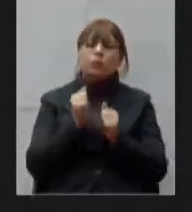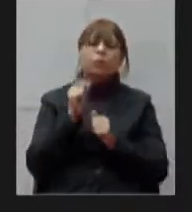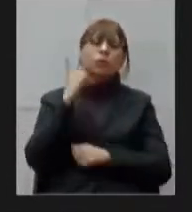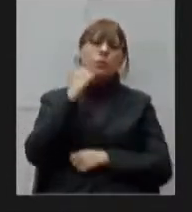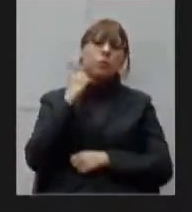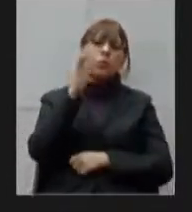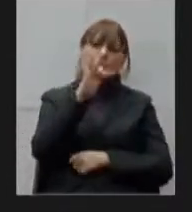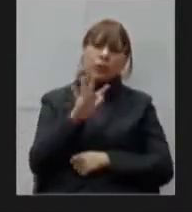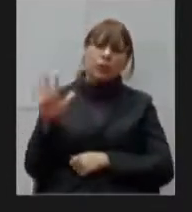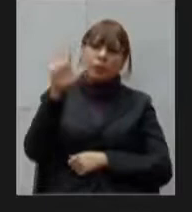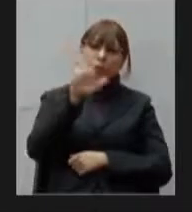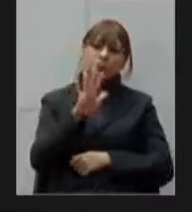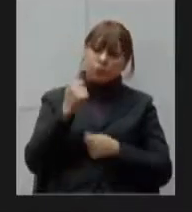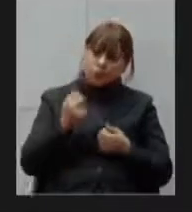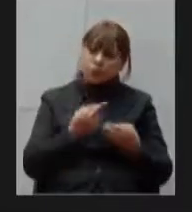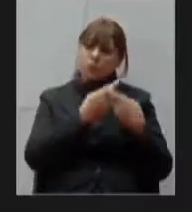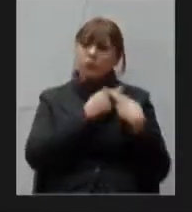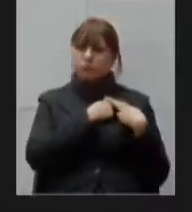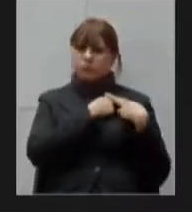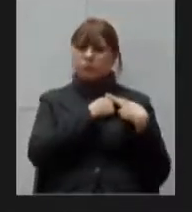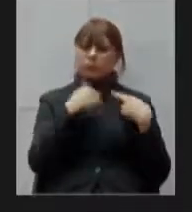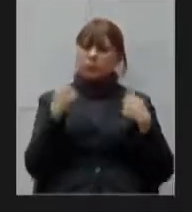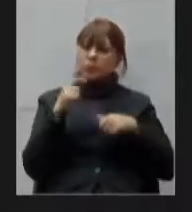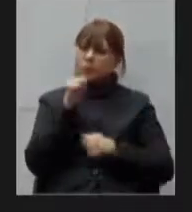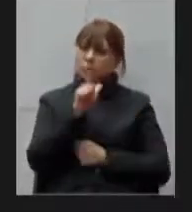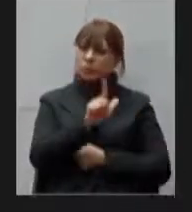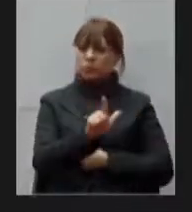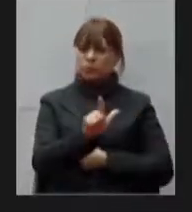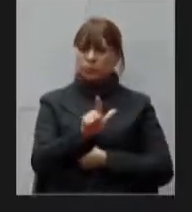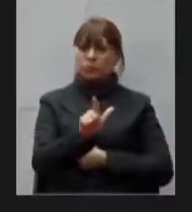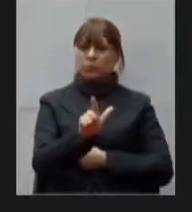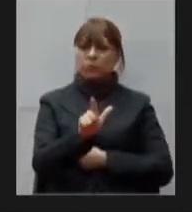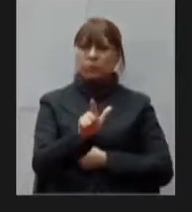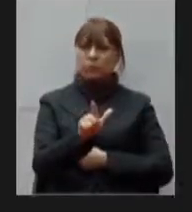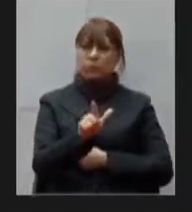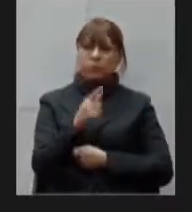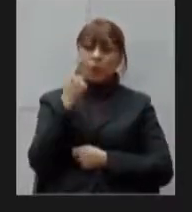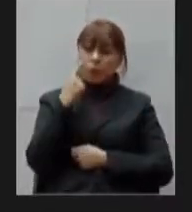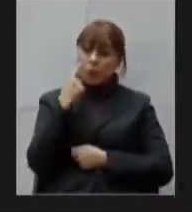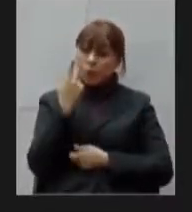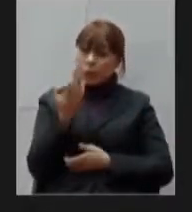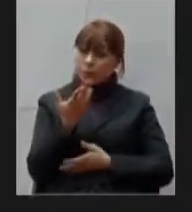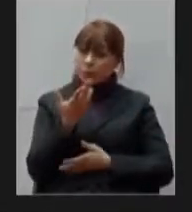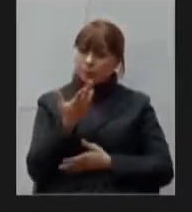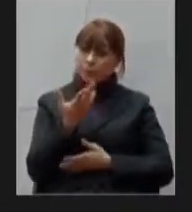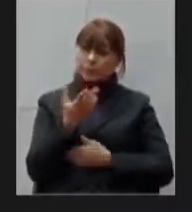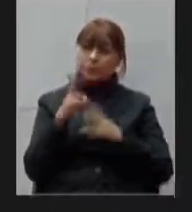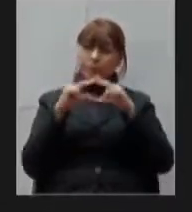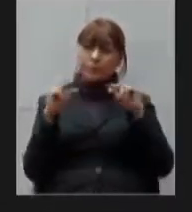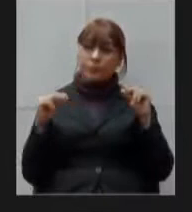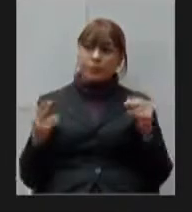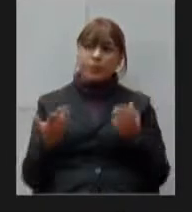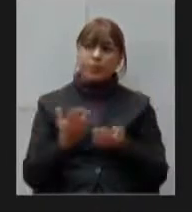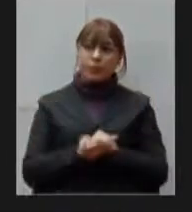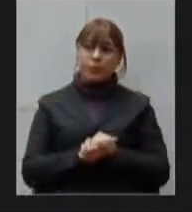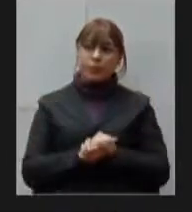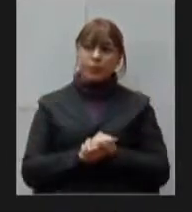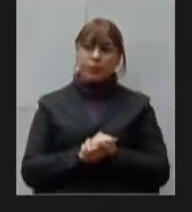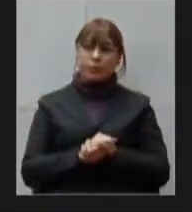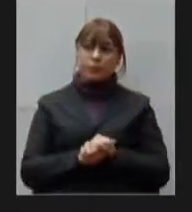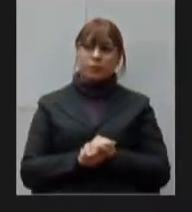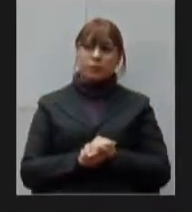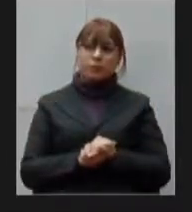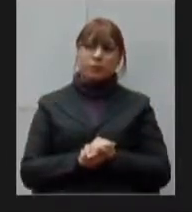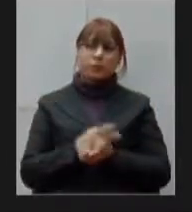responsabilidade nós temos que conseguir já olha no primeiro momento Brasília falava em credenciar sete mil